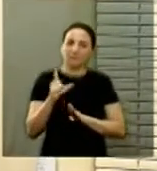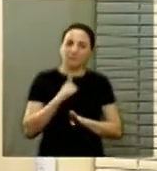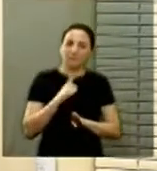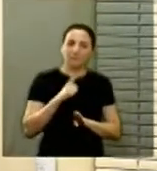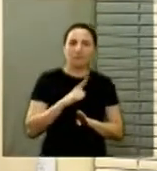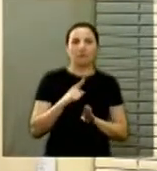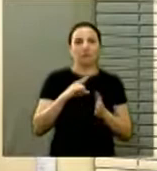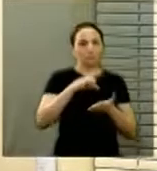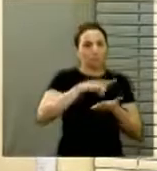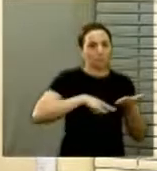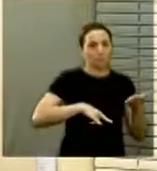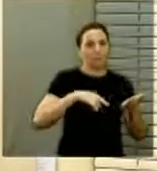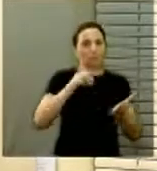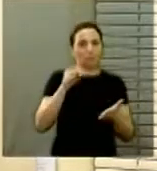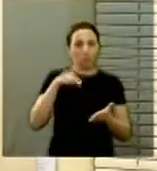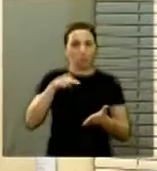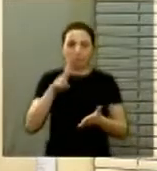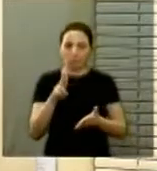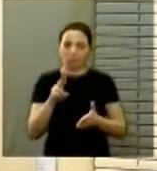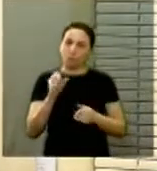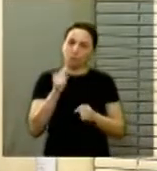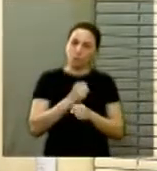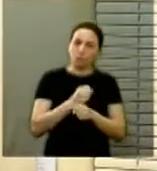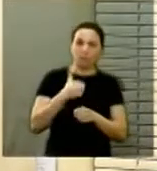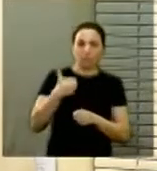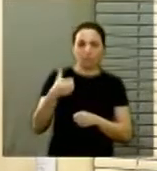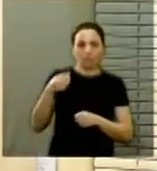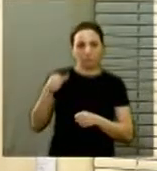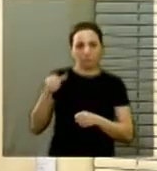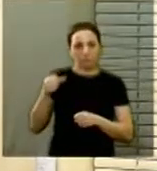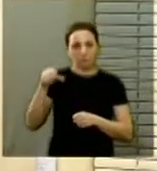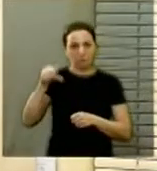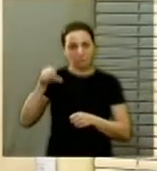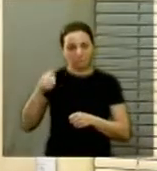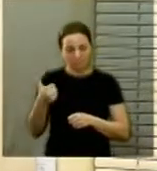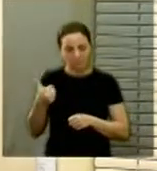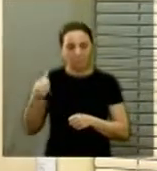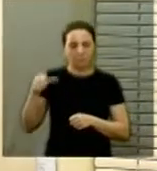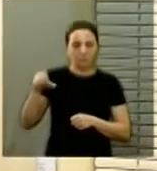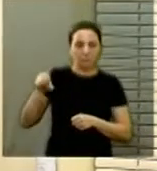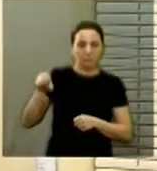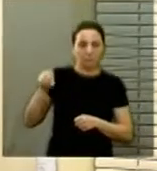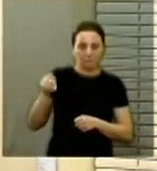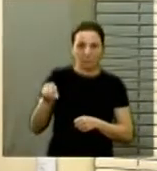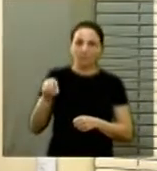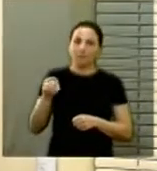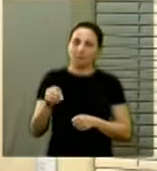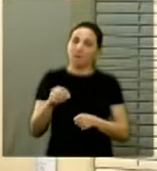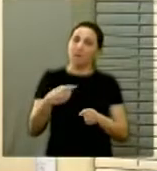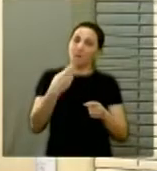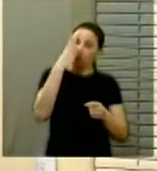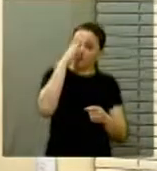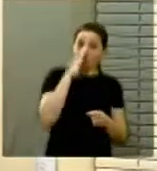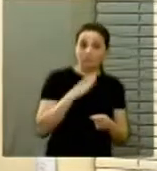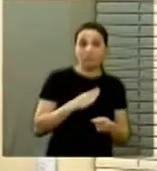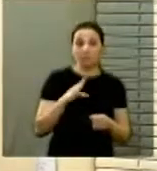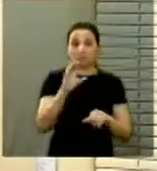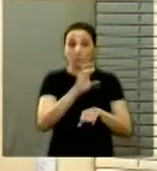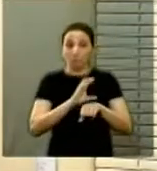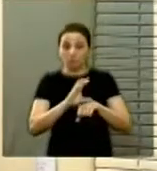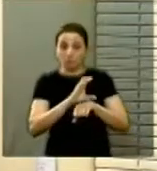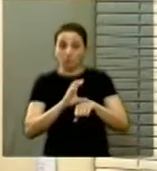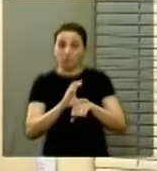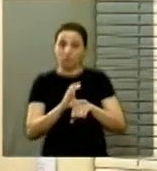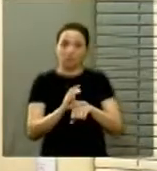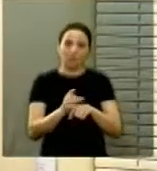também documento da ONU de 90, foram ratificados pelo Brasil, revestindo-se de status normativo constitucional, o que